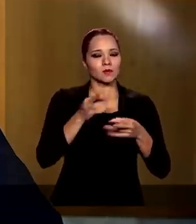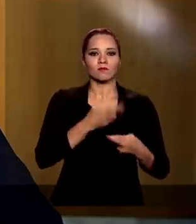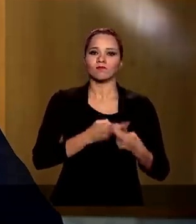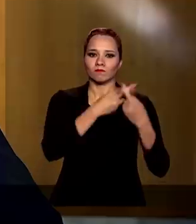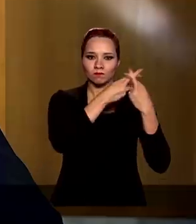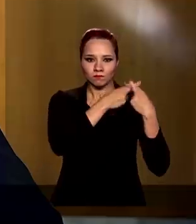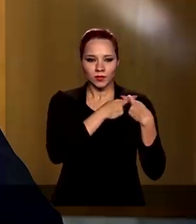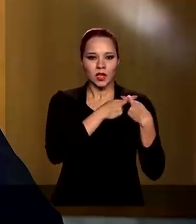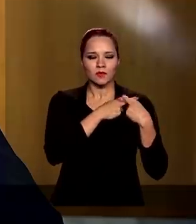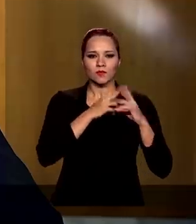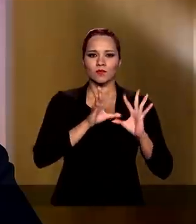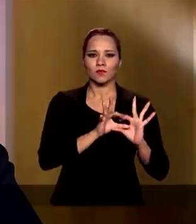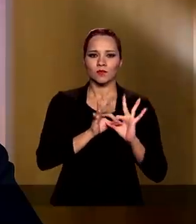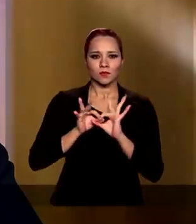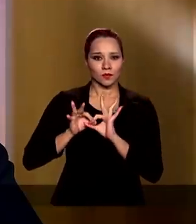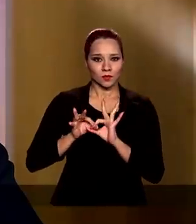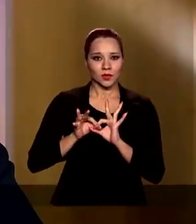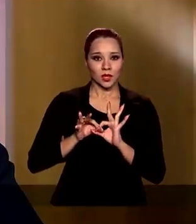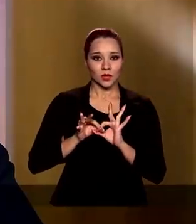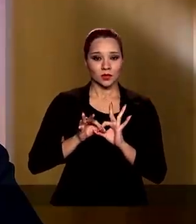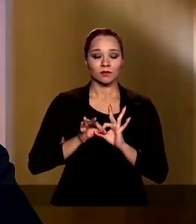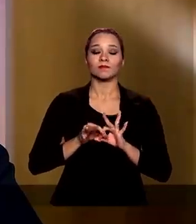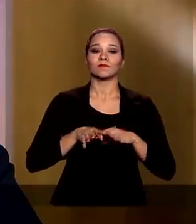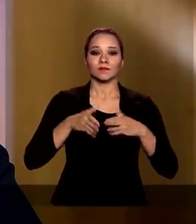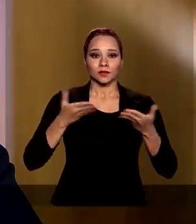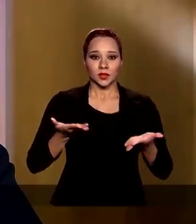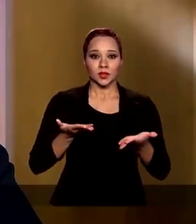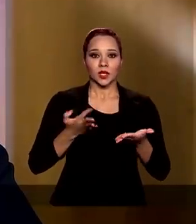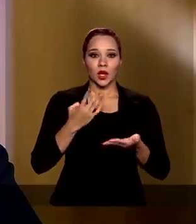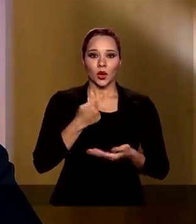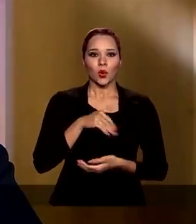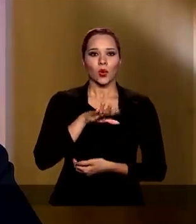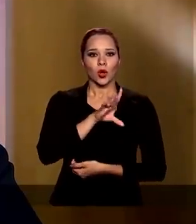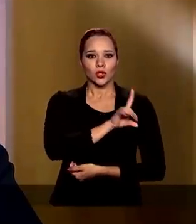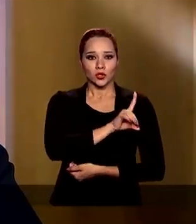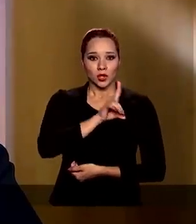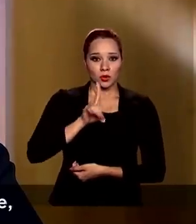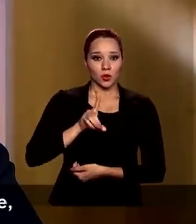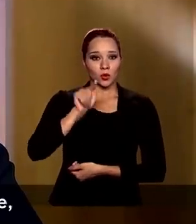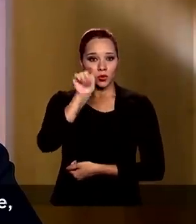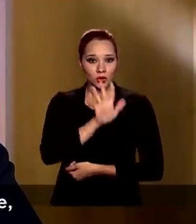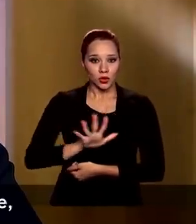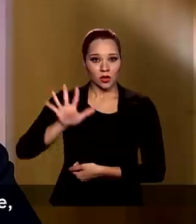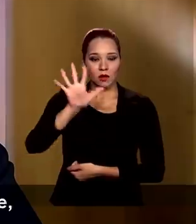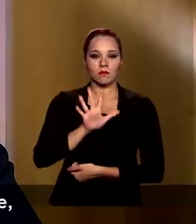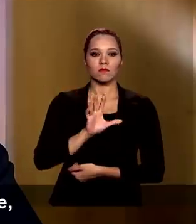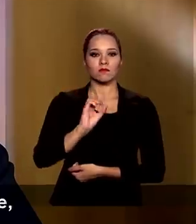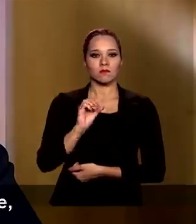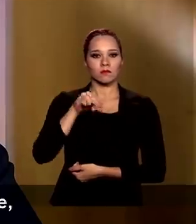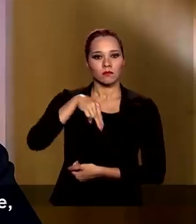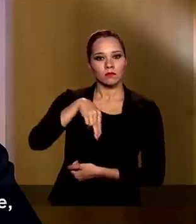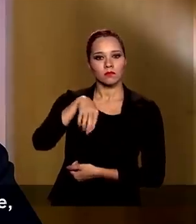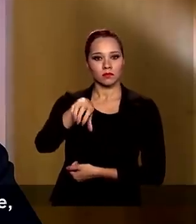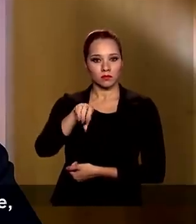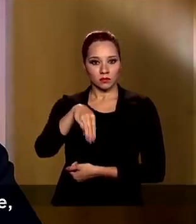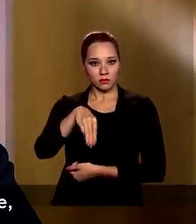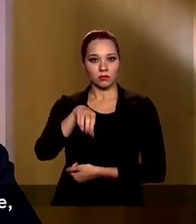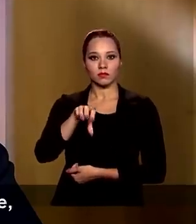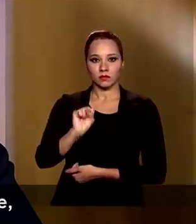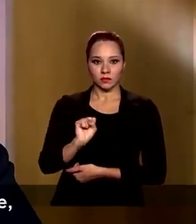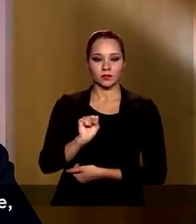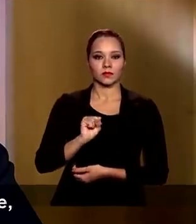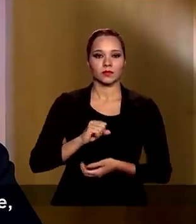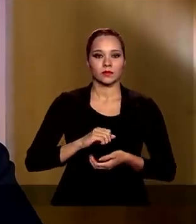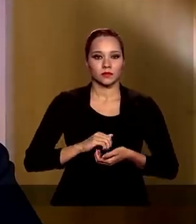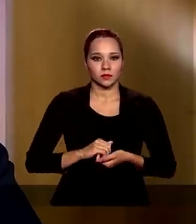e o sustento de cada indivíduo. Nesse sentido, o senhor Tedros Adhanom, diretor-geral da Organização Mundial